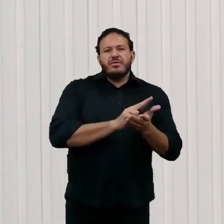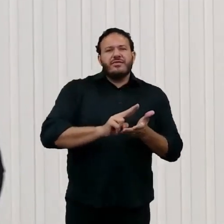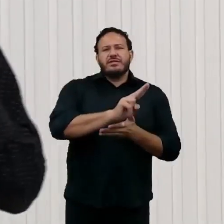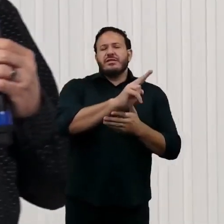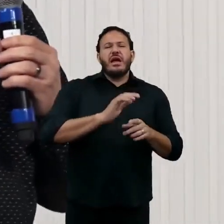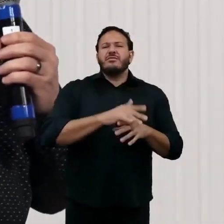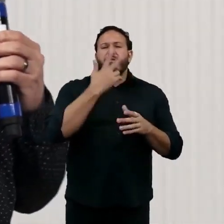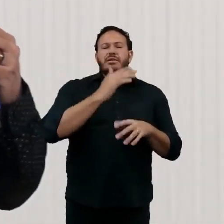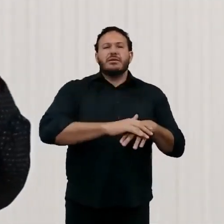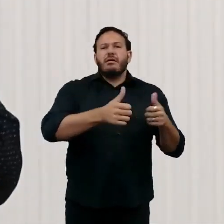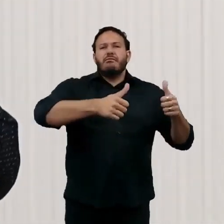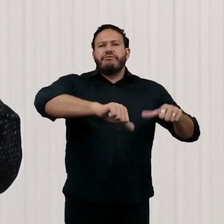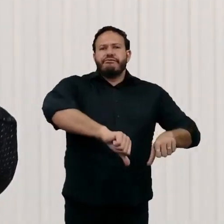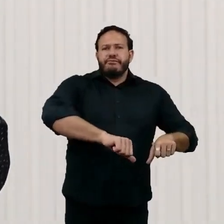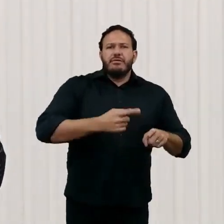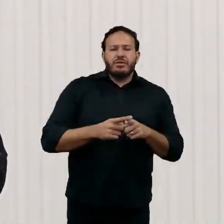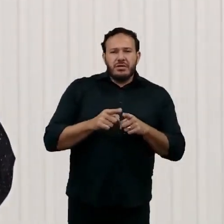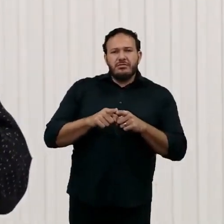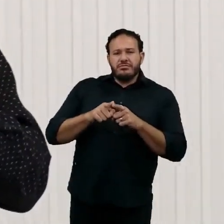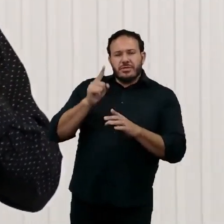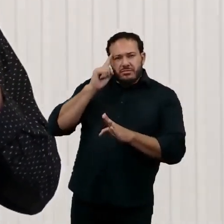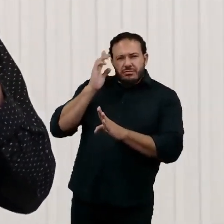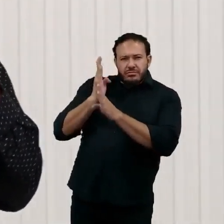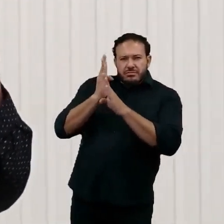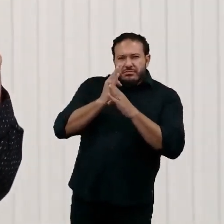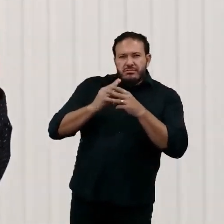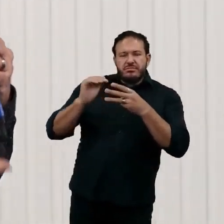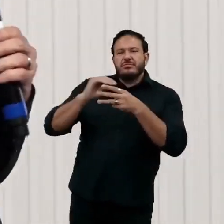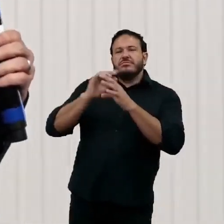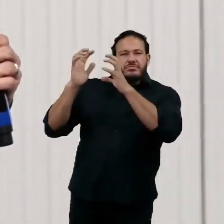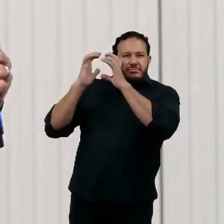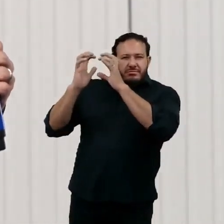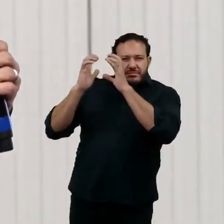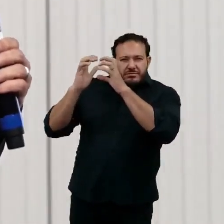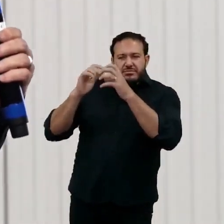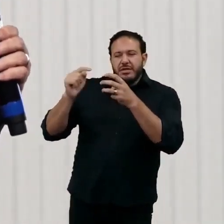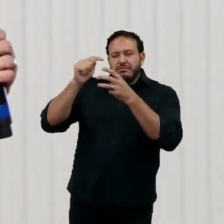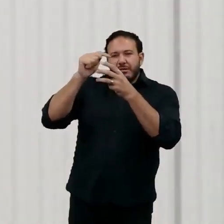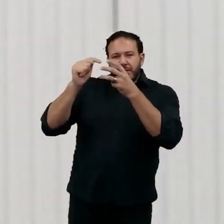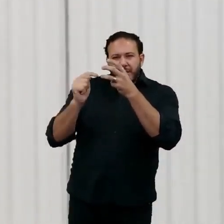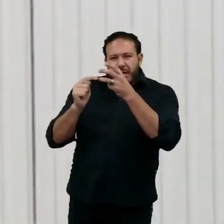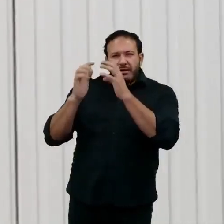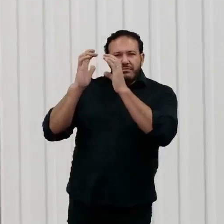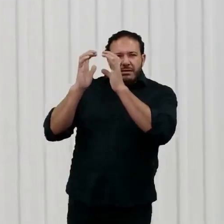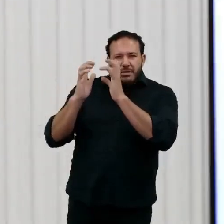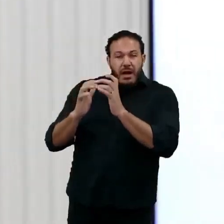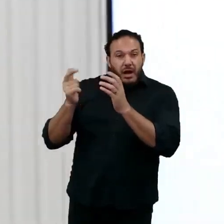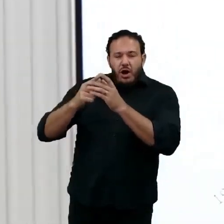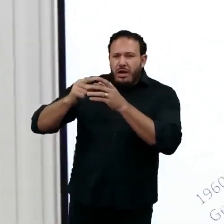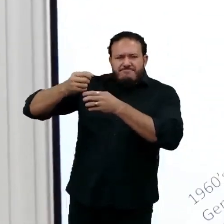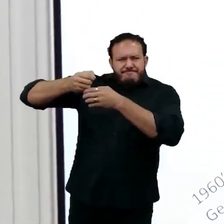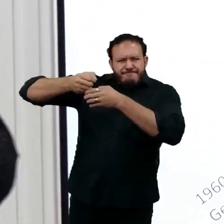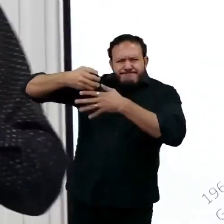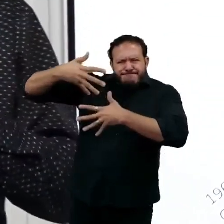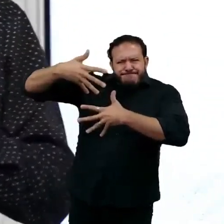computar três camadas de neurônios, e agora nós podemos computar 5 mil camadas, então o timing precisa